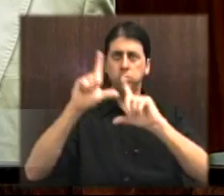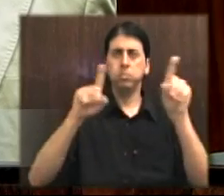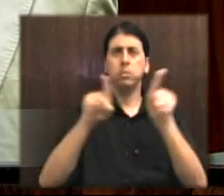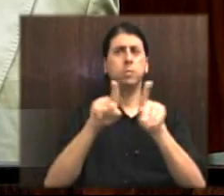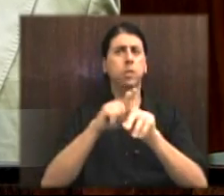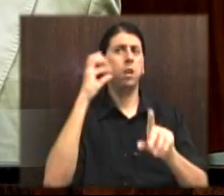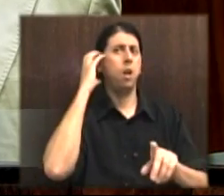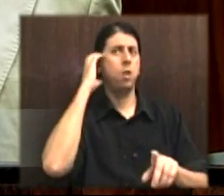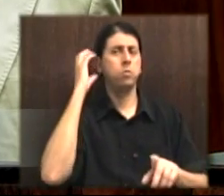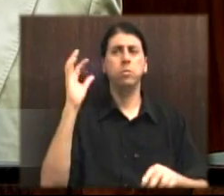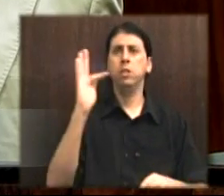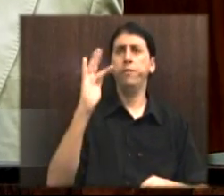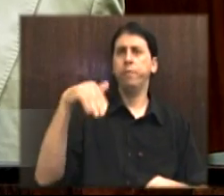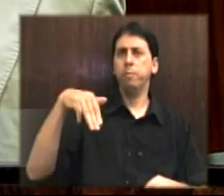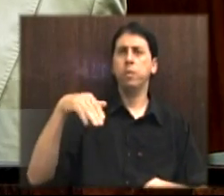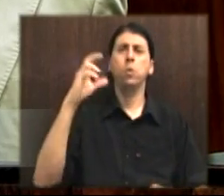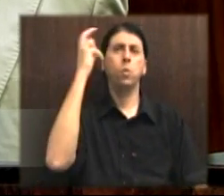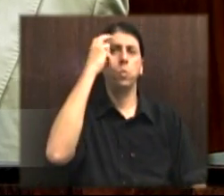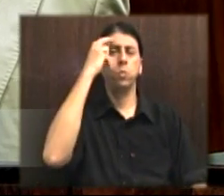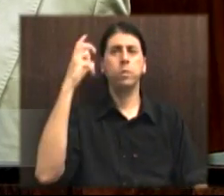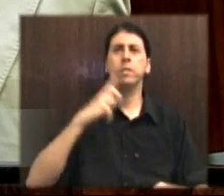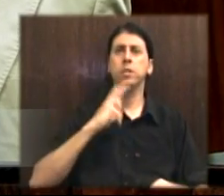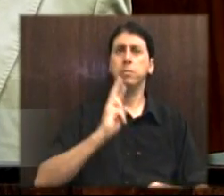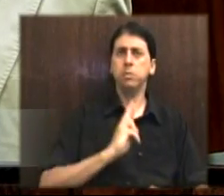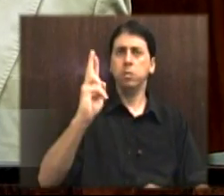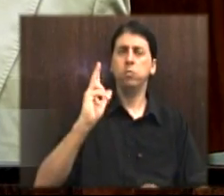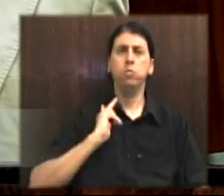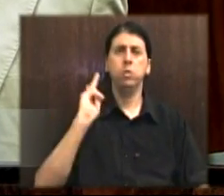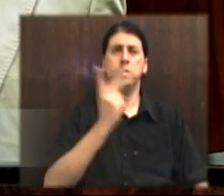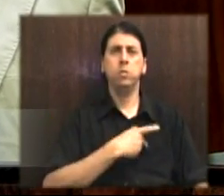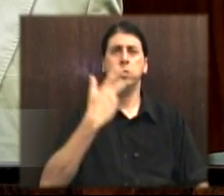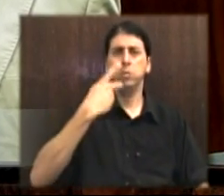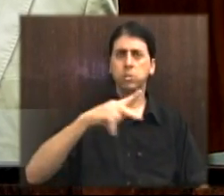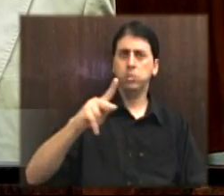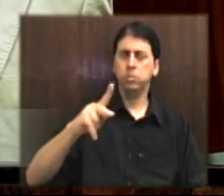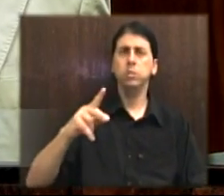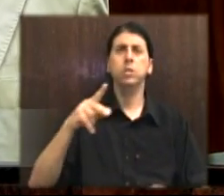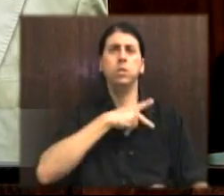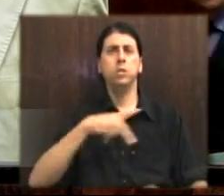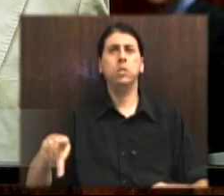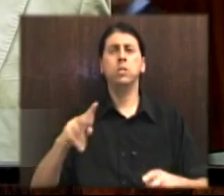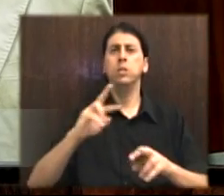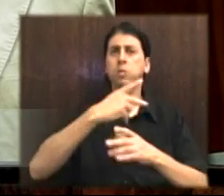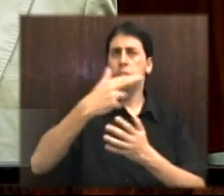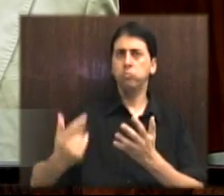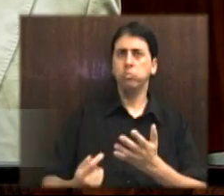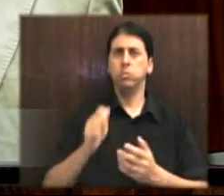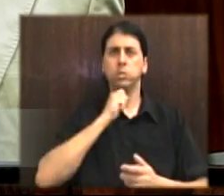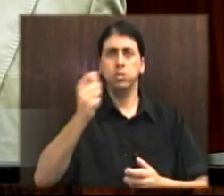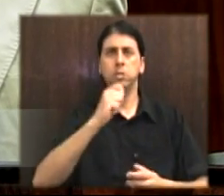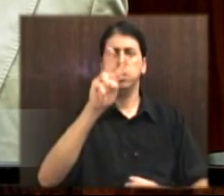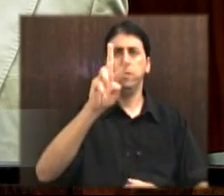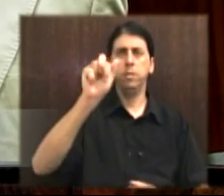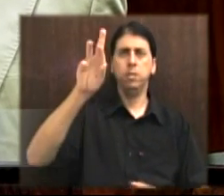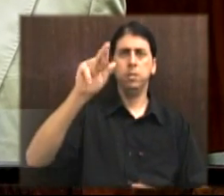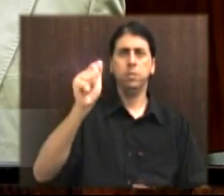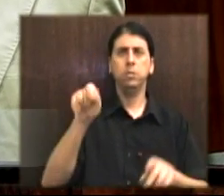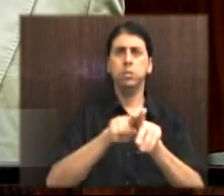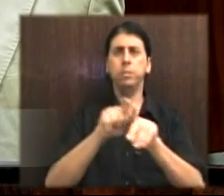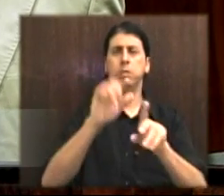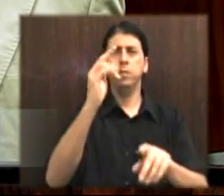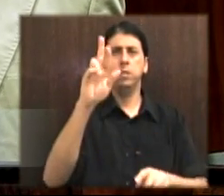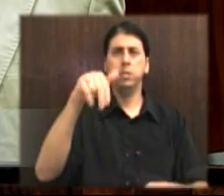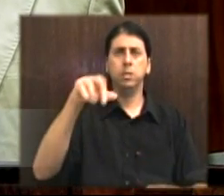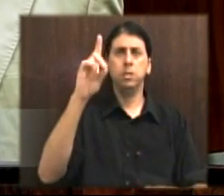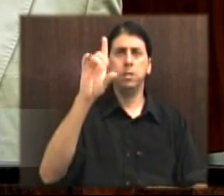Aqui representadas pelo seu presidente Pedro Luiz Osório e pelas jornalistas Vera Cardoso e Fernanda Carvalho.